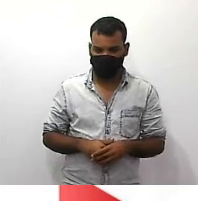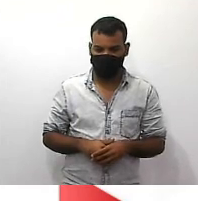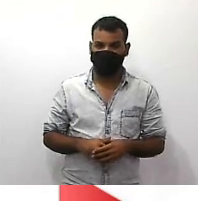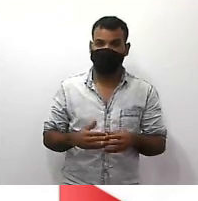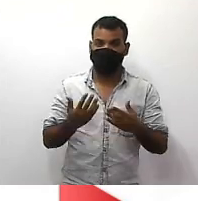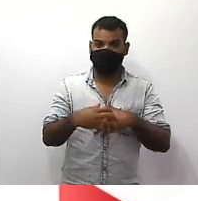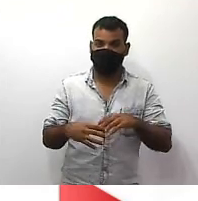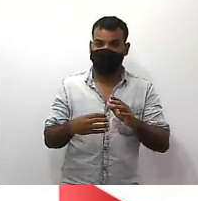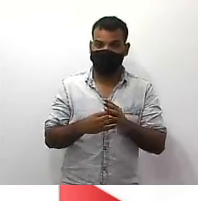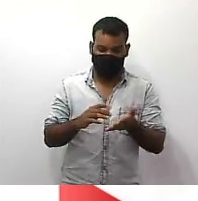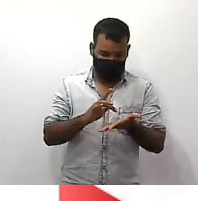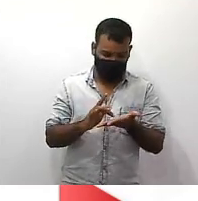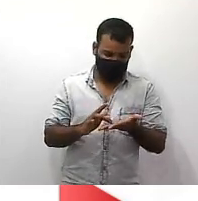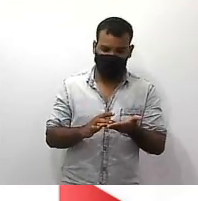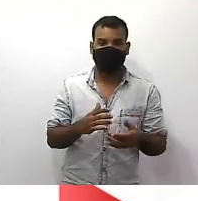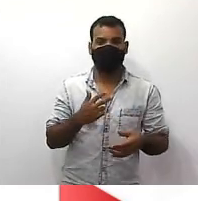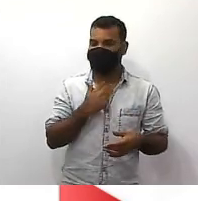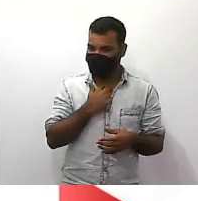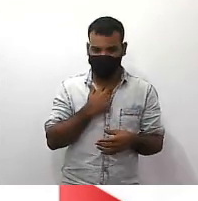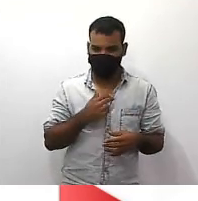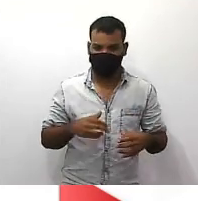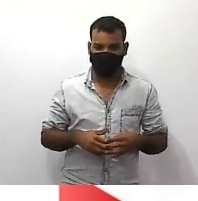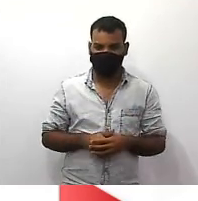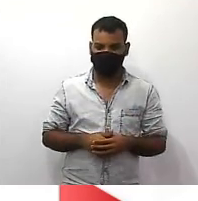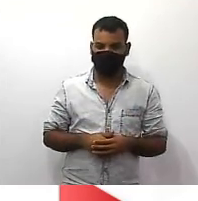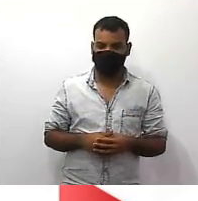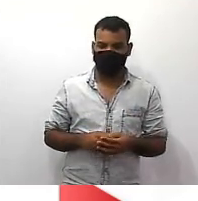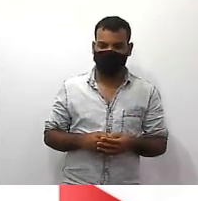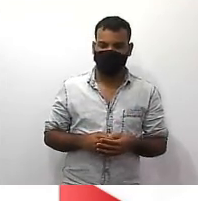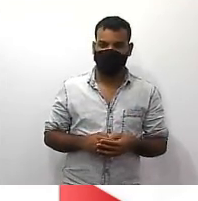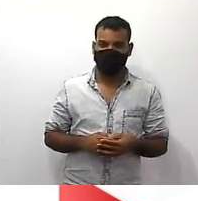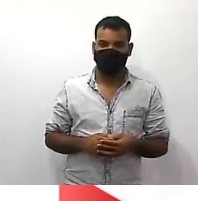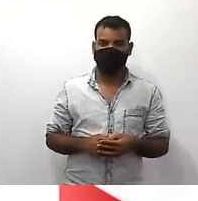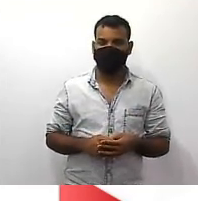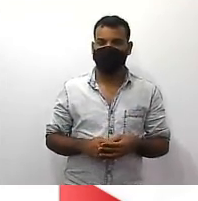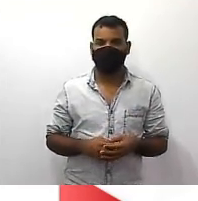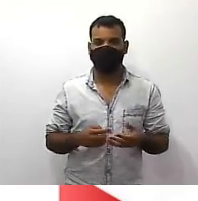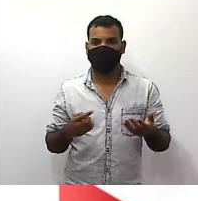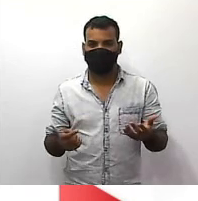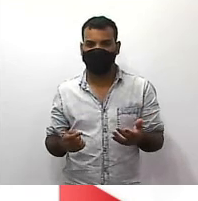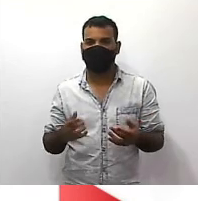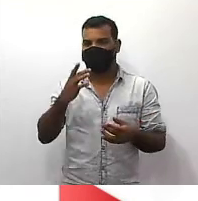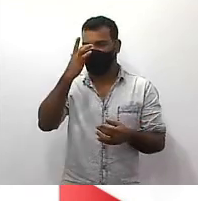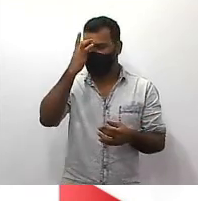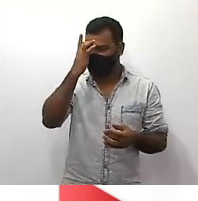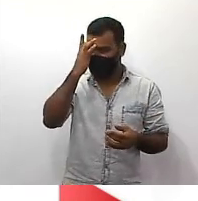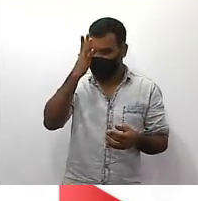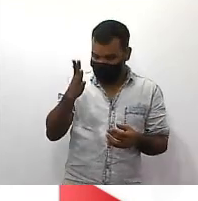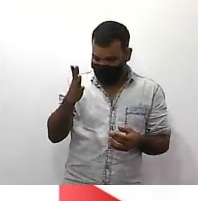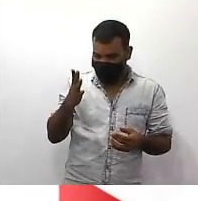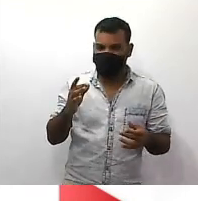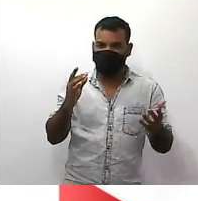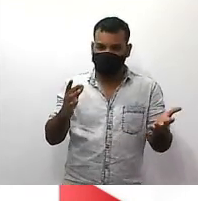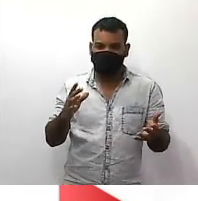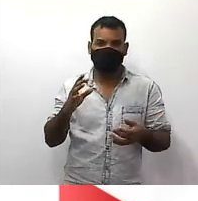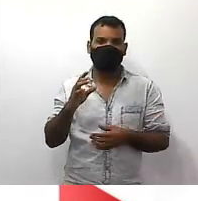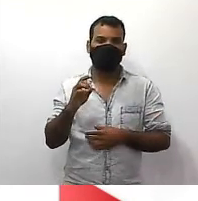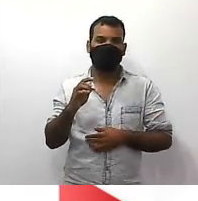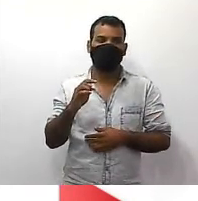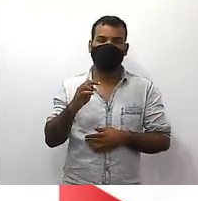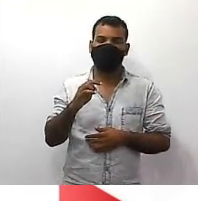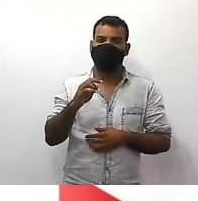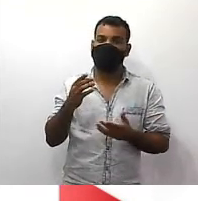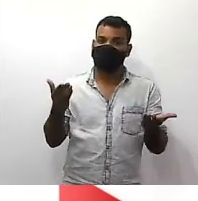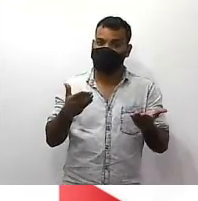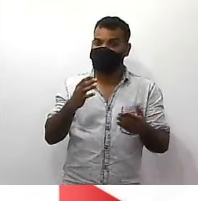concurso público a tua disposição então simplifica que fica mais fácil tá bom aprenda a simplificar agora